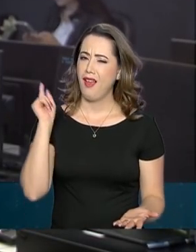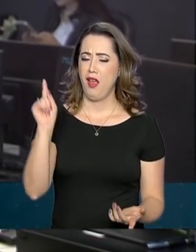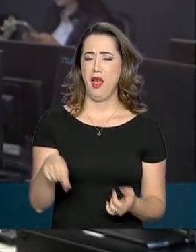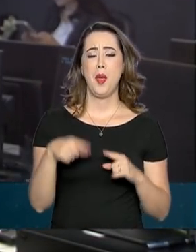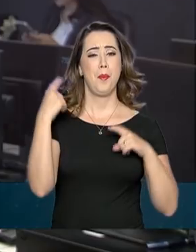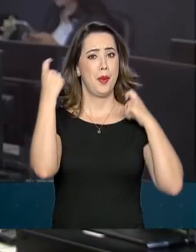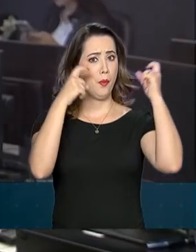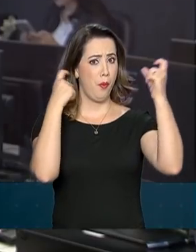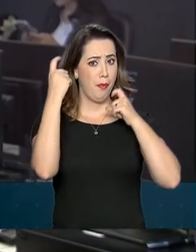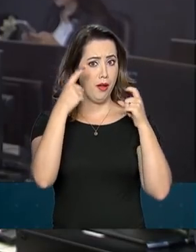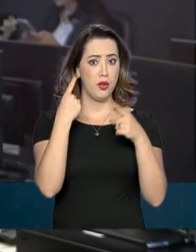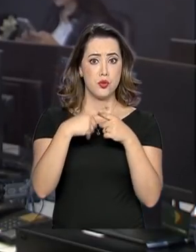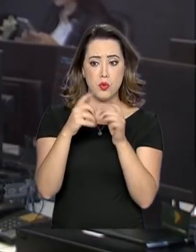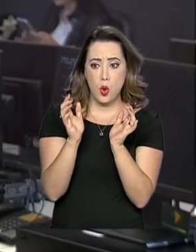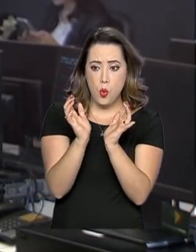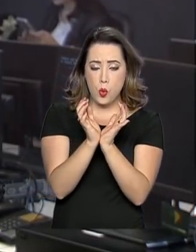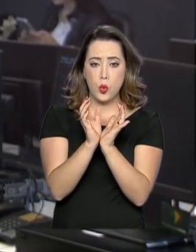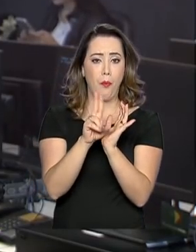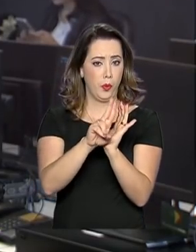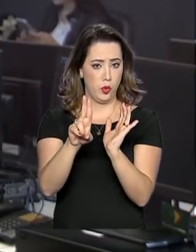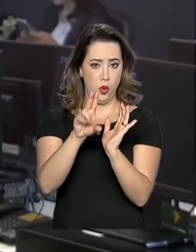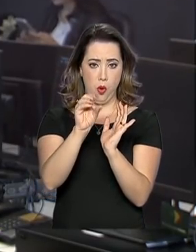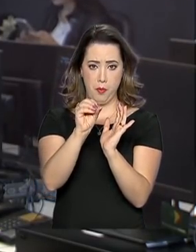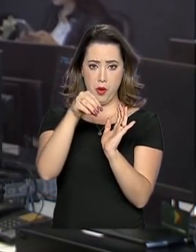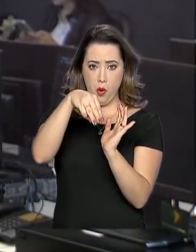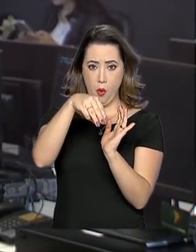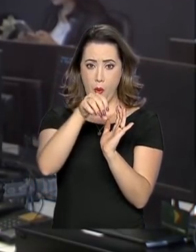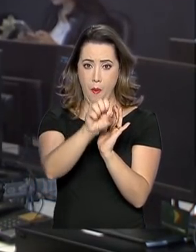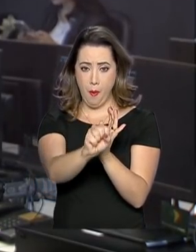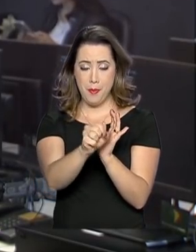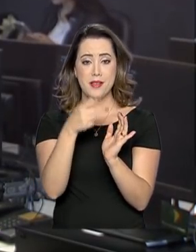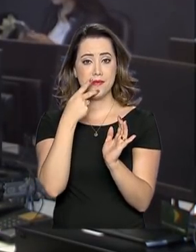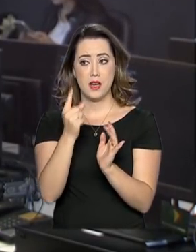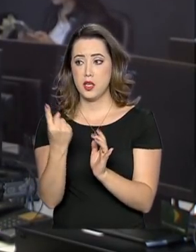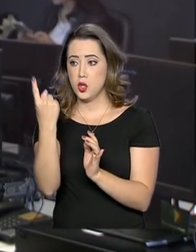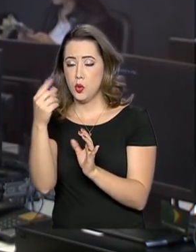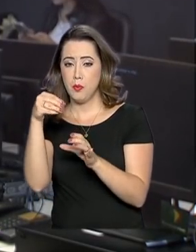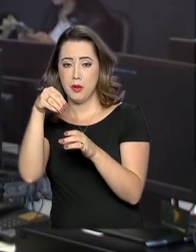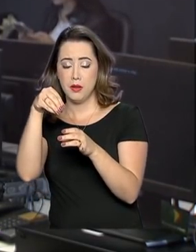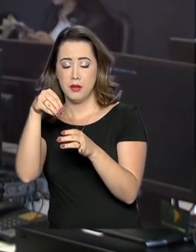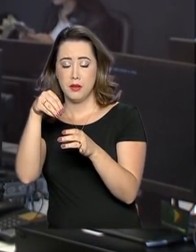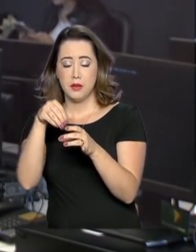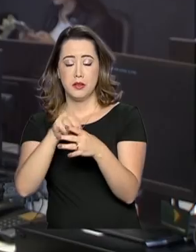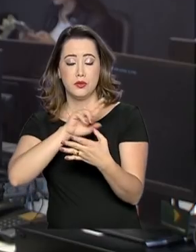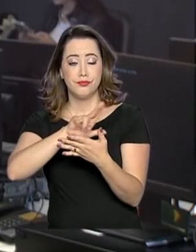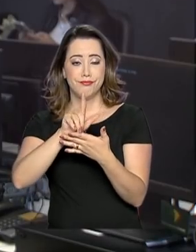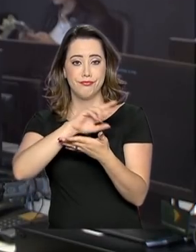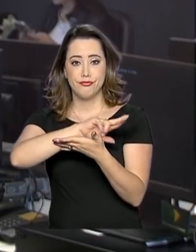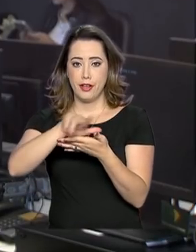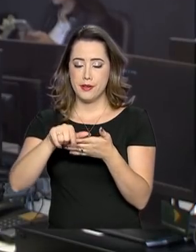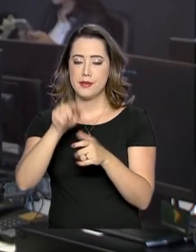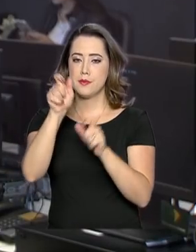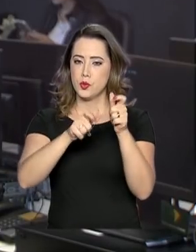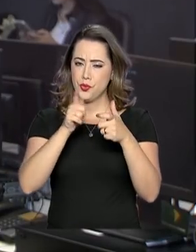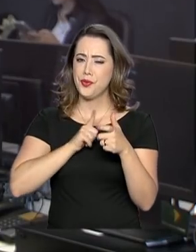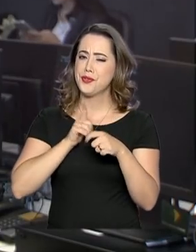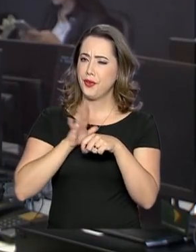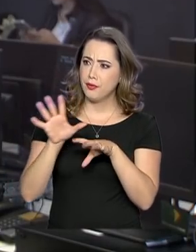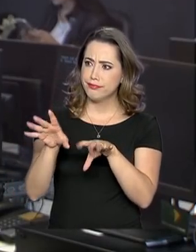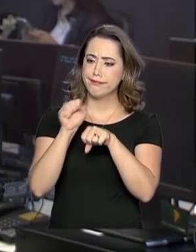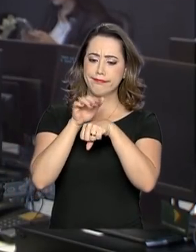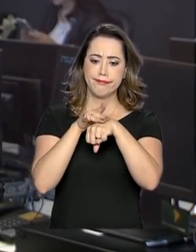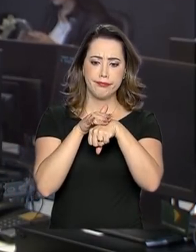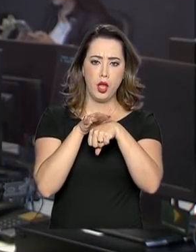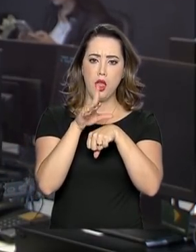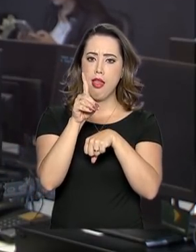Mundial de Saúde, uma a cada 11 pessoas em todo o mundo tem diabetes. No Brasil, a doença também avança. O Ministério da Saúde